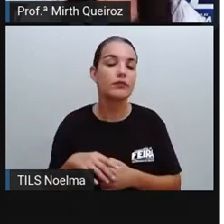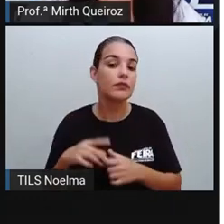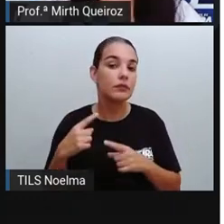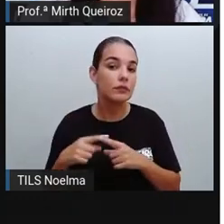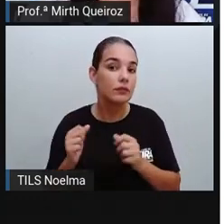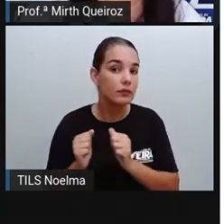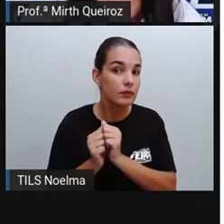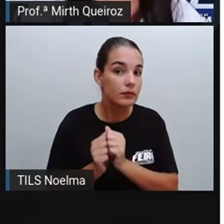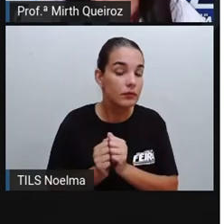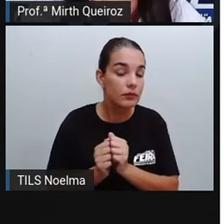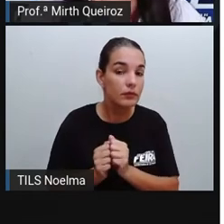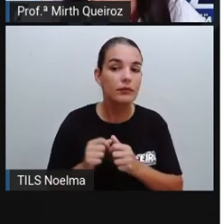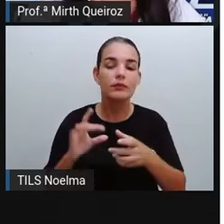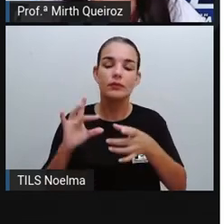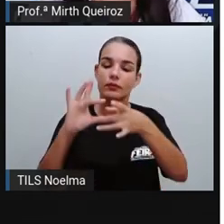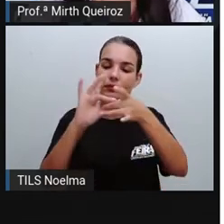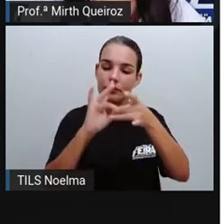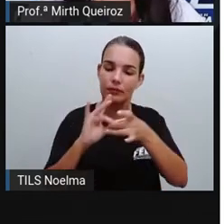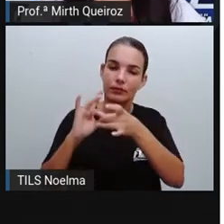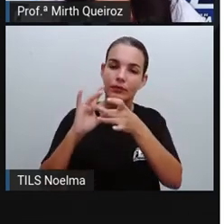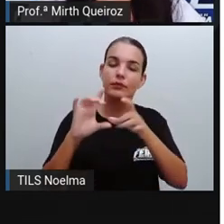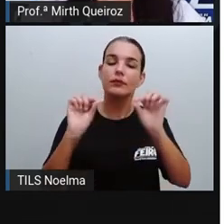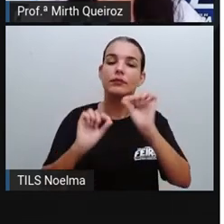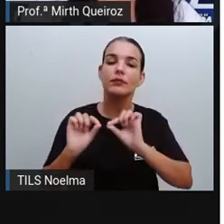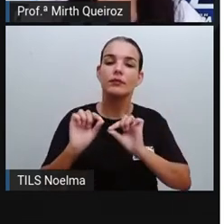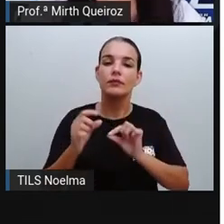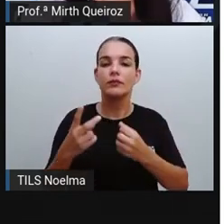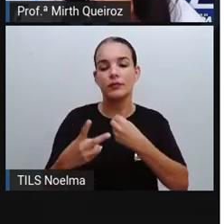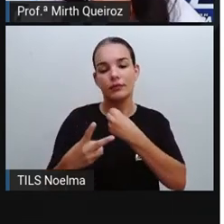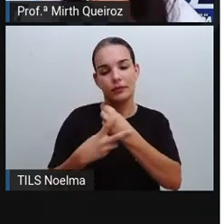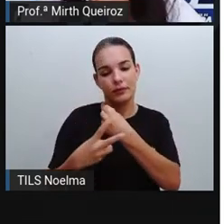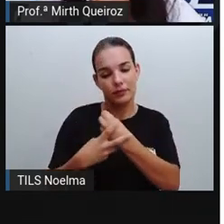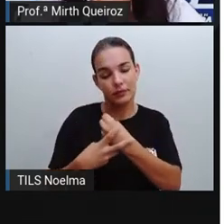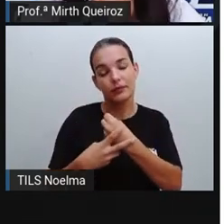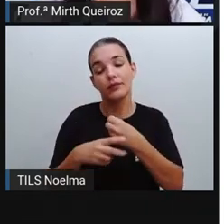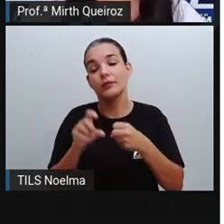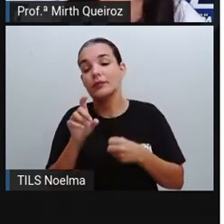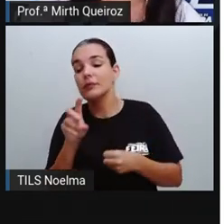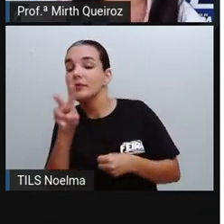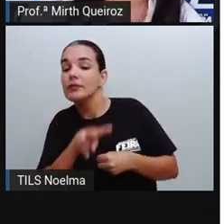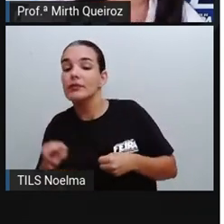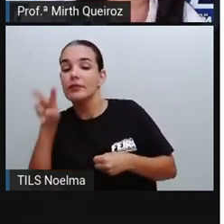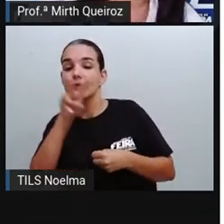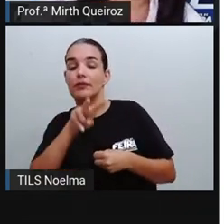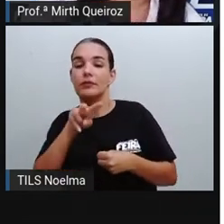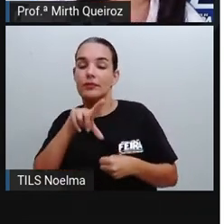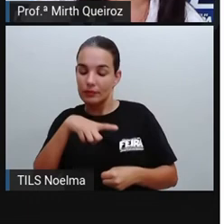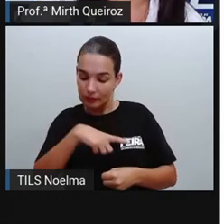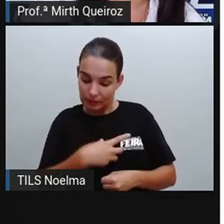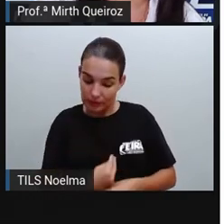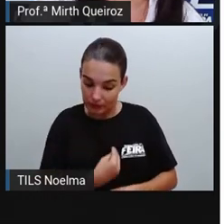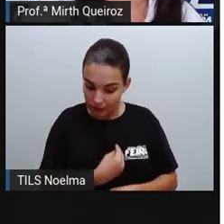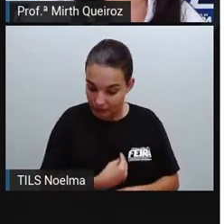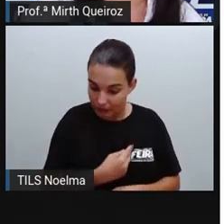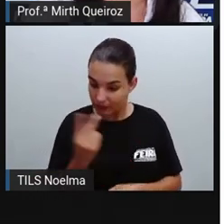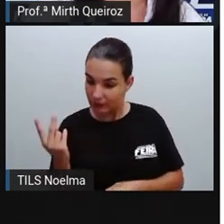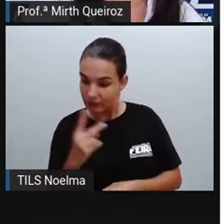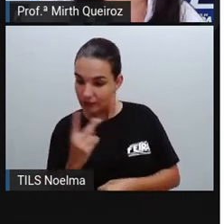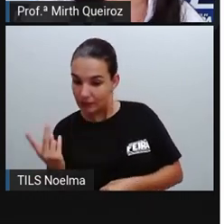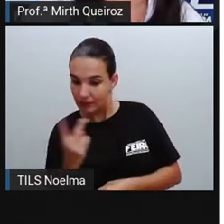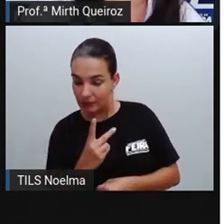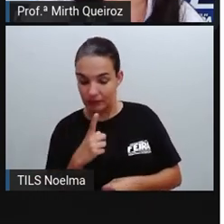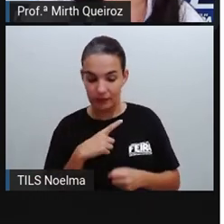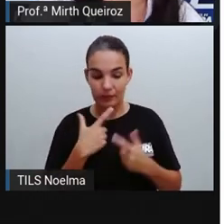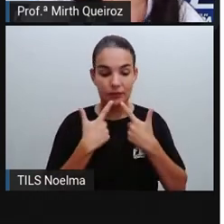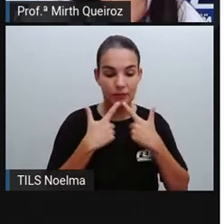Porque vai unir as informações verbais e visuais. Nós vamos ter a presença tanto dessa parte